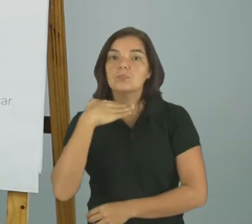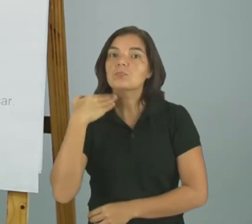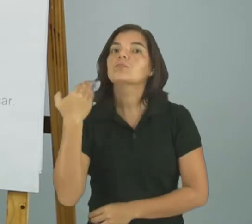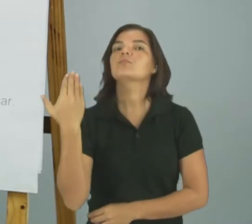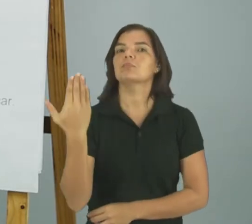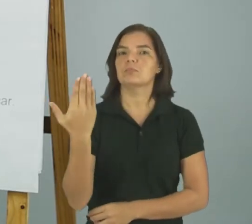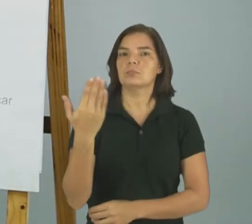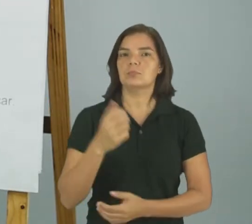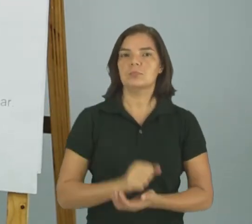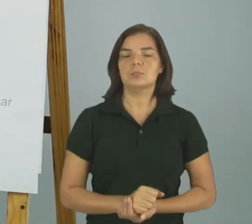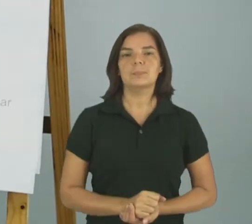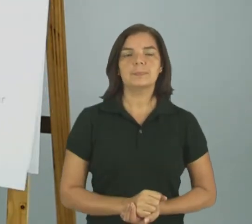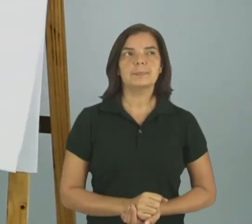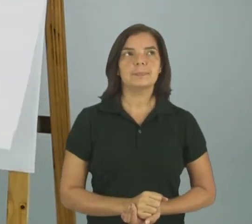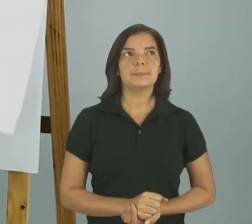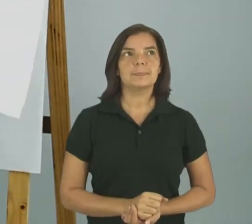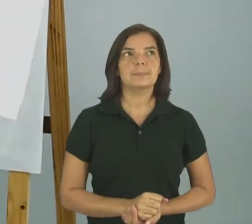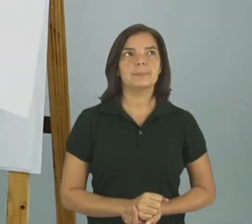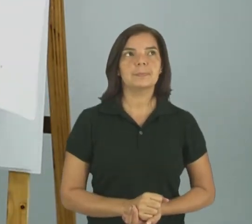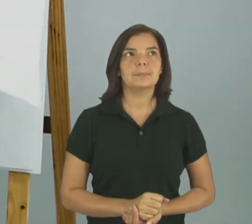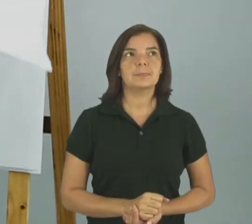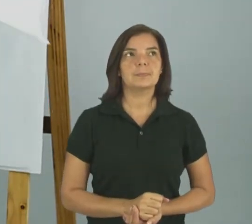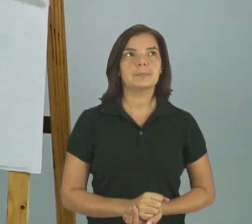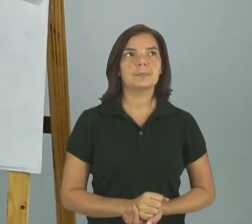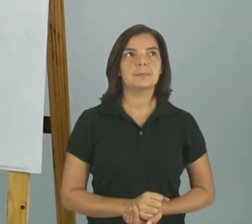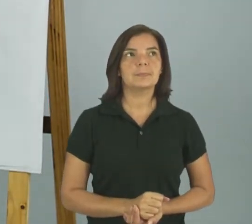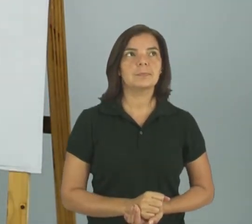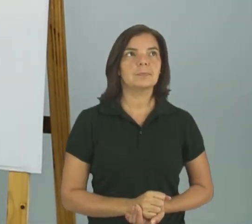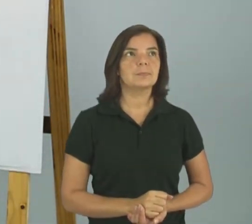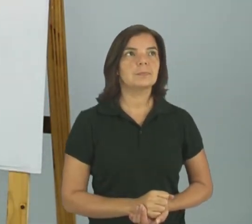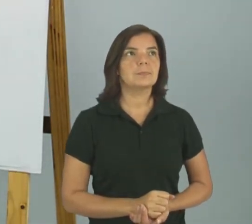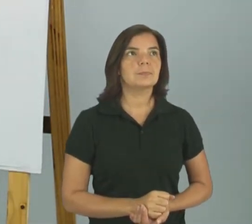enredo Continuando